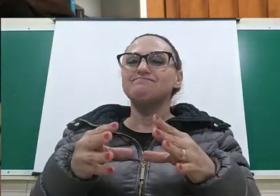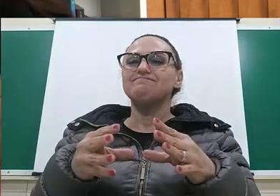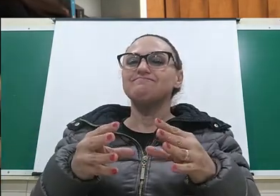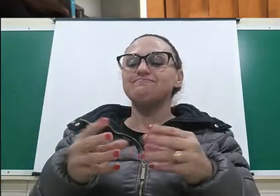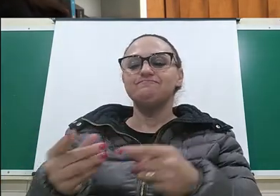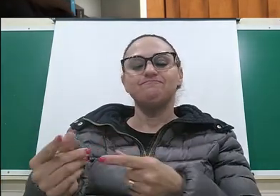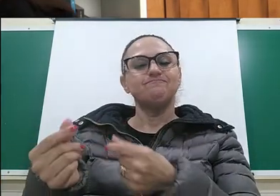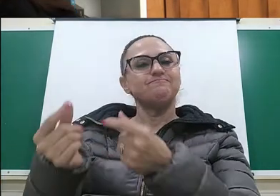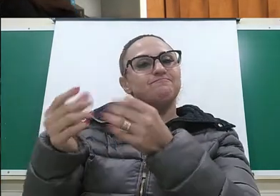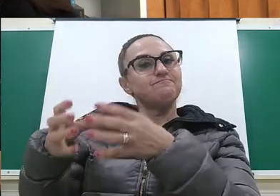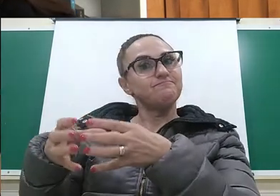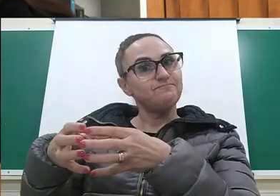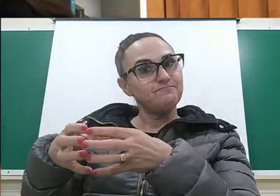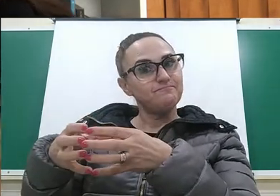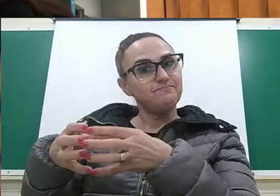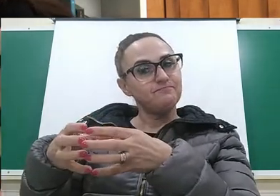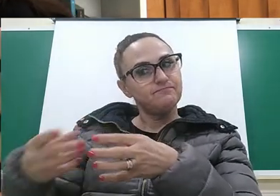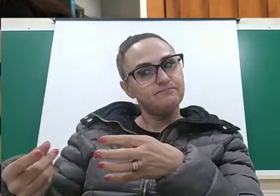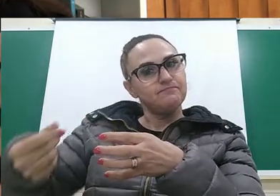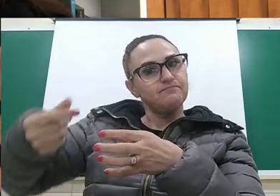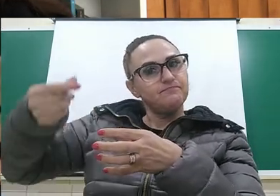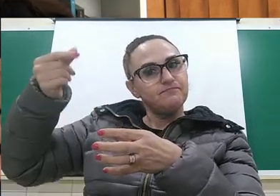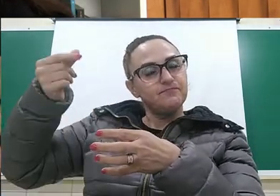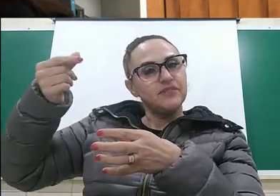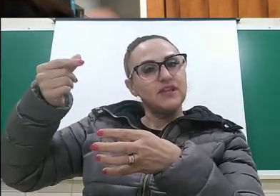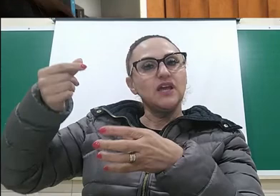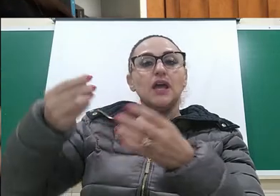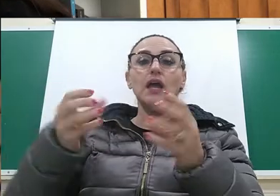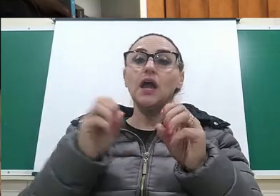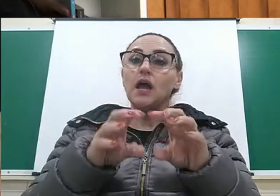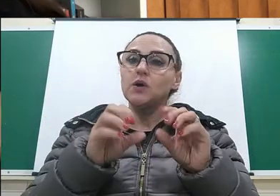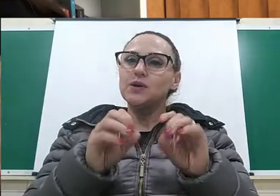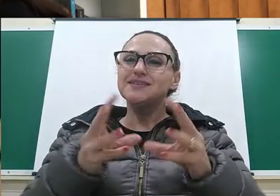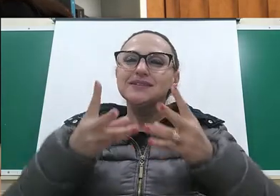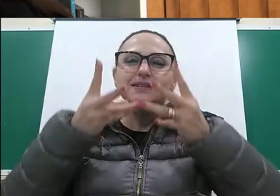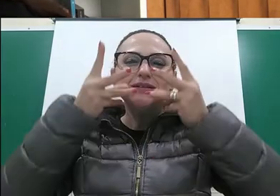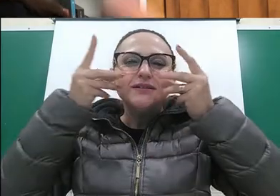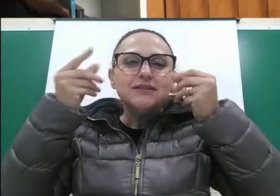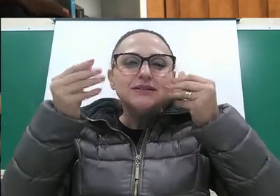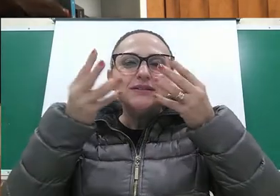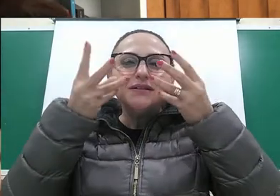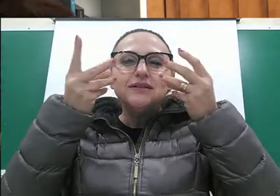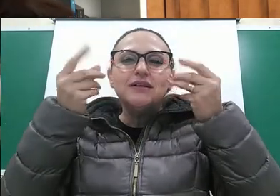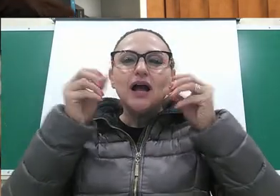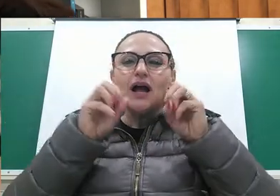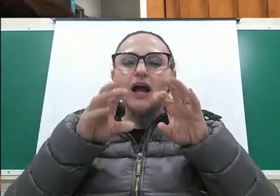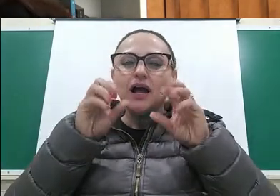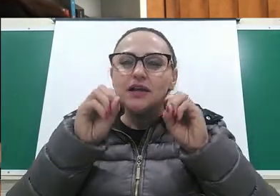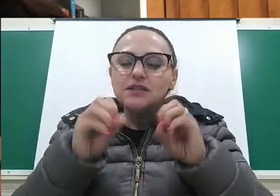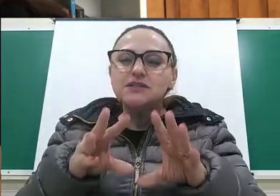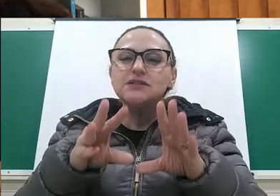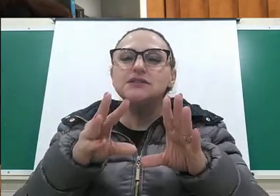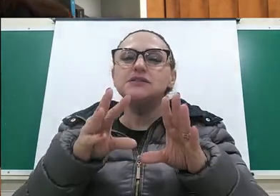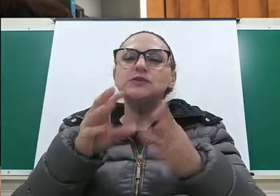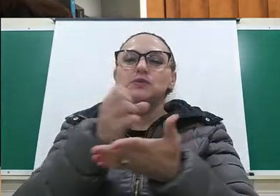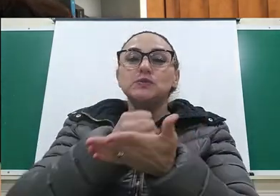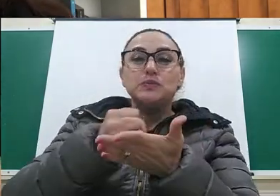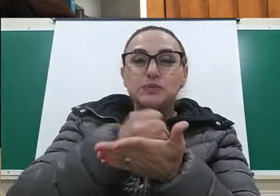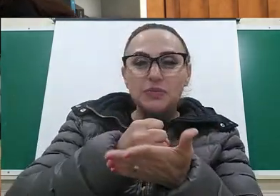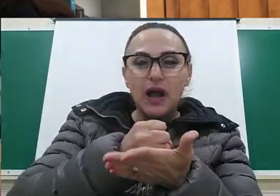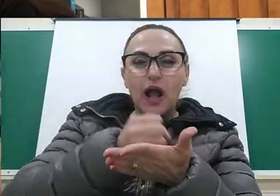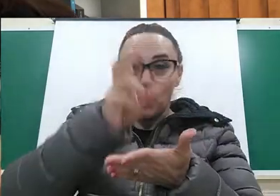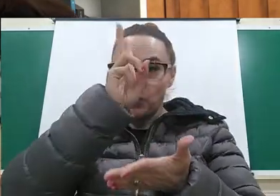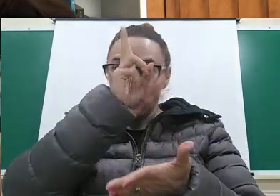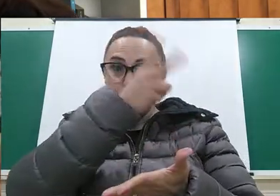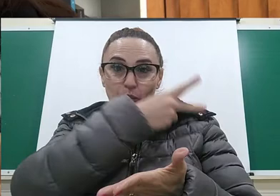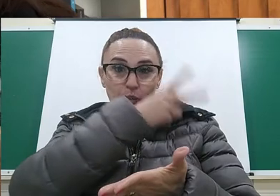Então, nós sabemos que hoje, uma educação de qualidade no ensino básico, no ensino infantil, fundamental e médio,